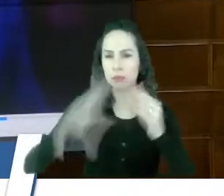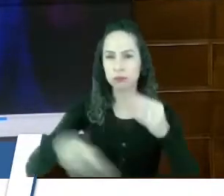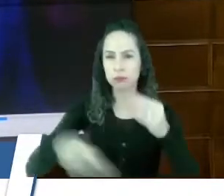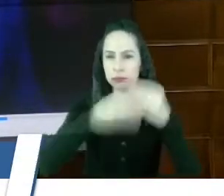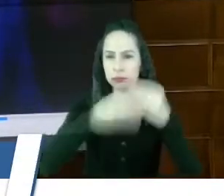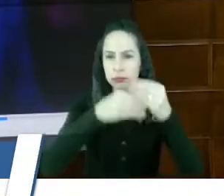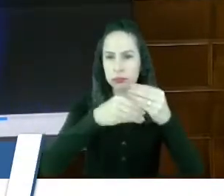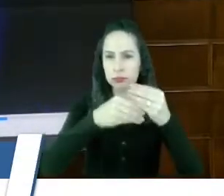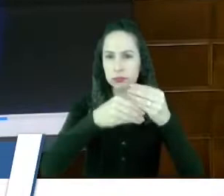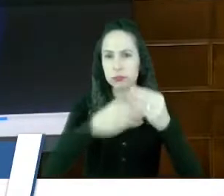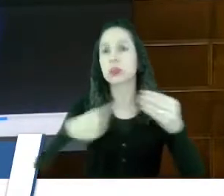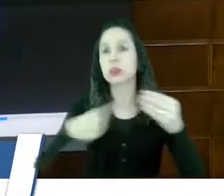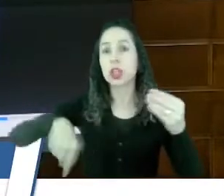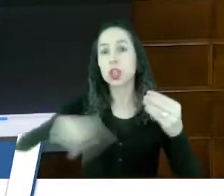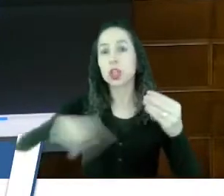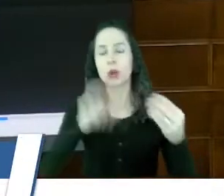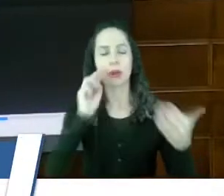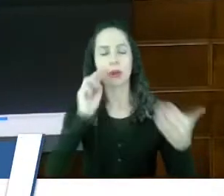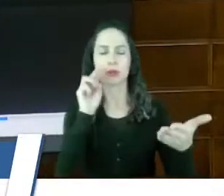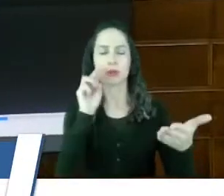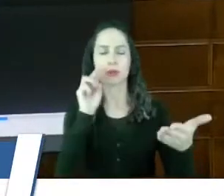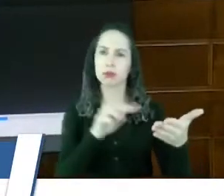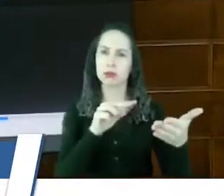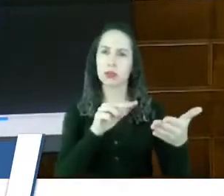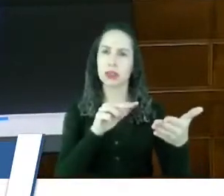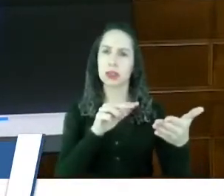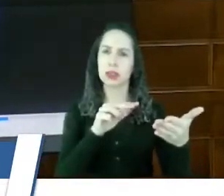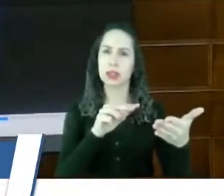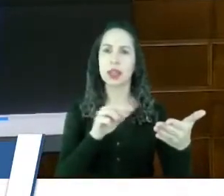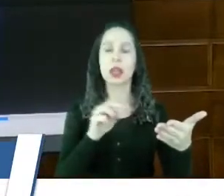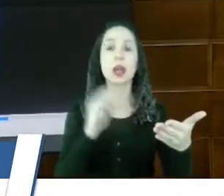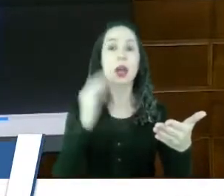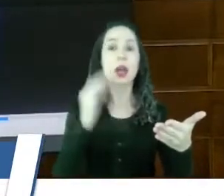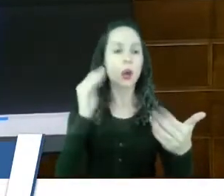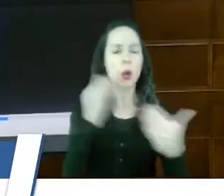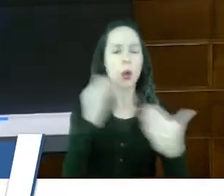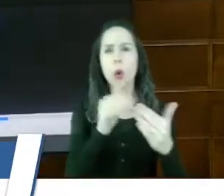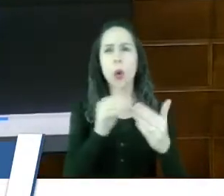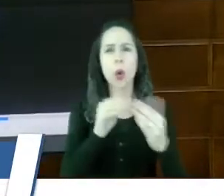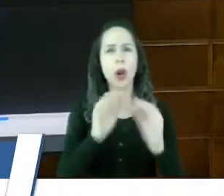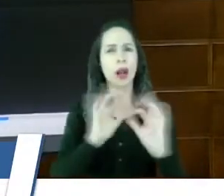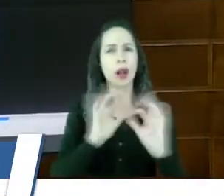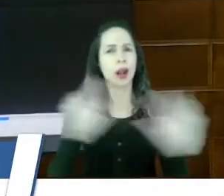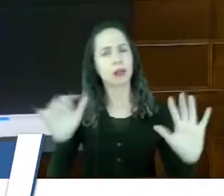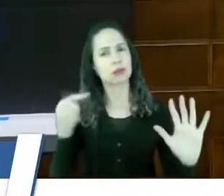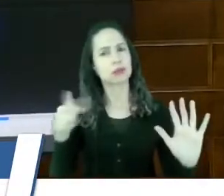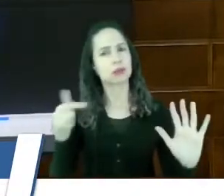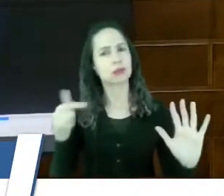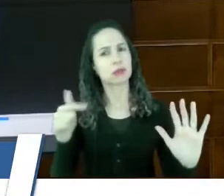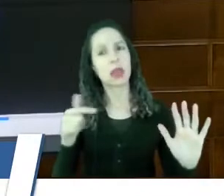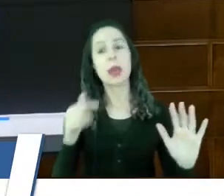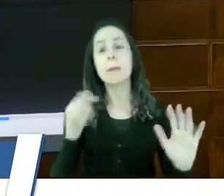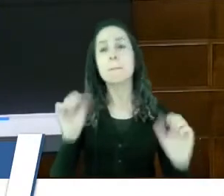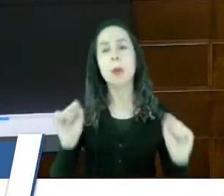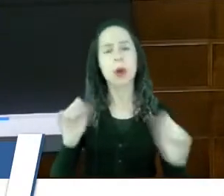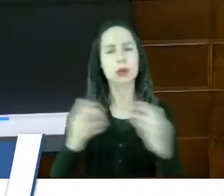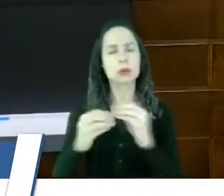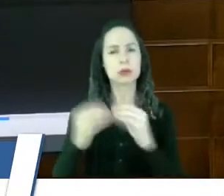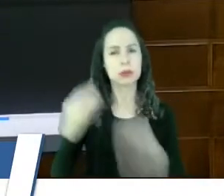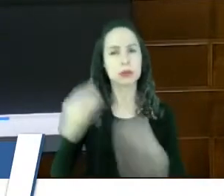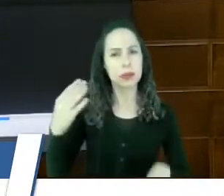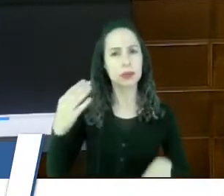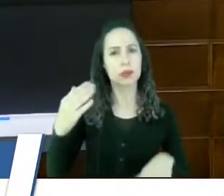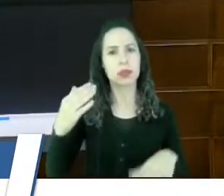estamos totalmente a par. Talvez, neste caso, sem prejuízo do que nós entendemos, nós